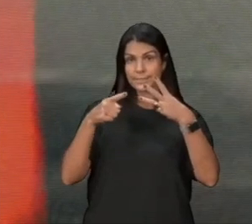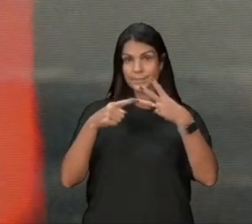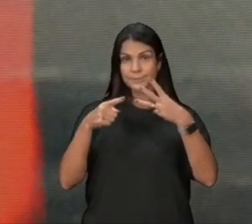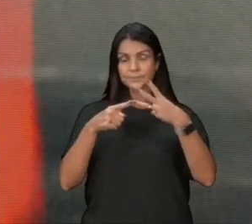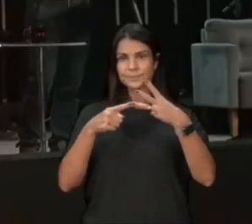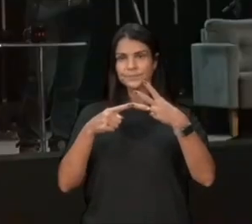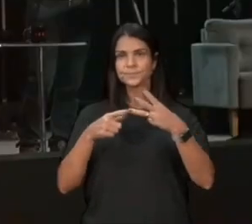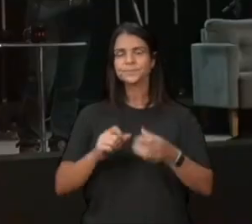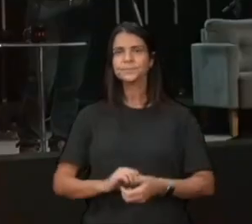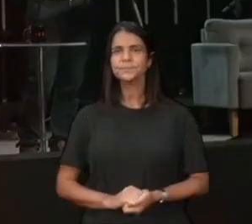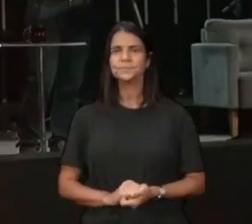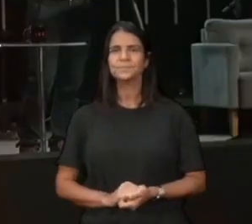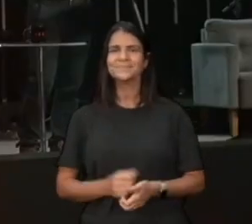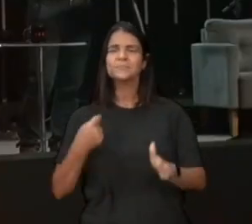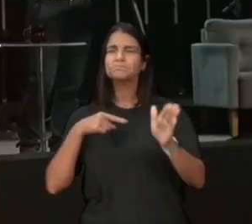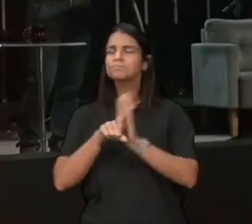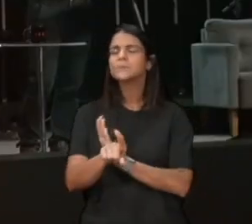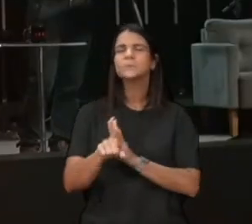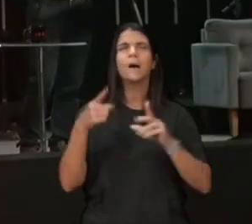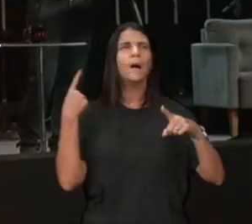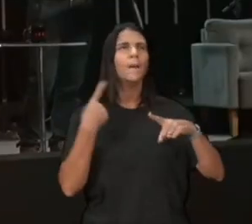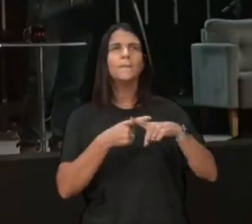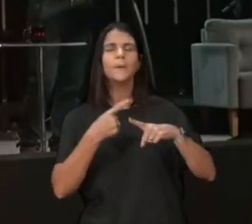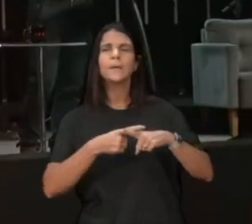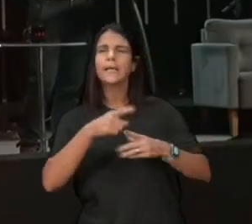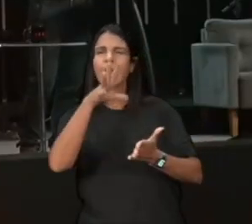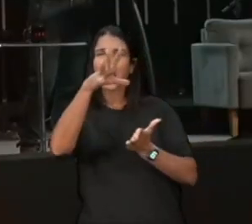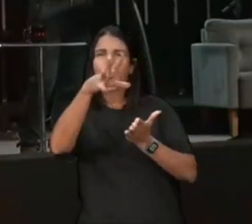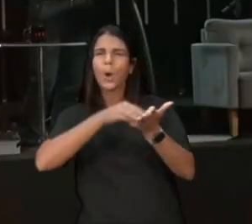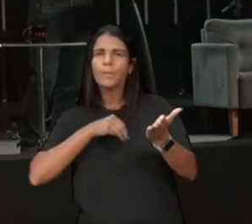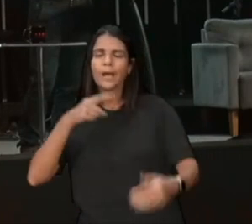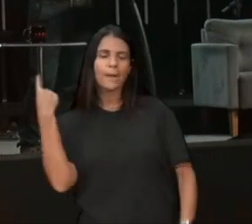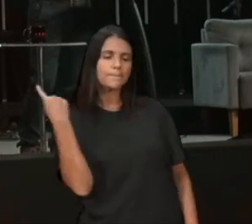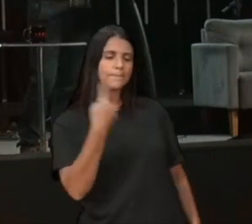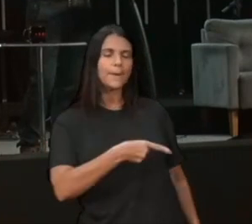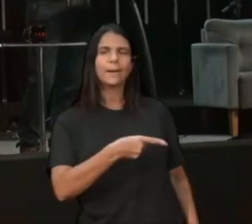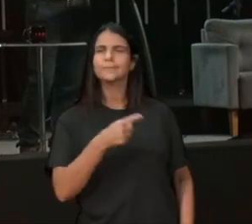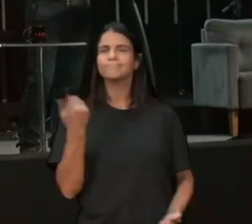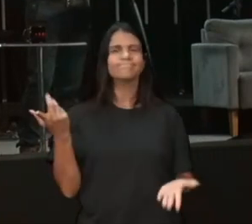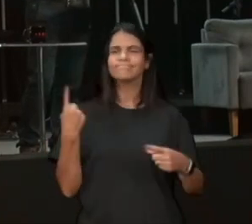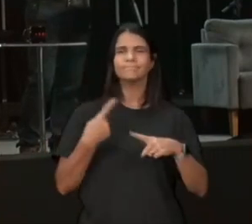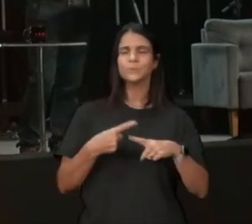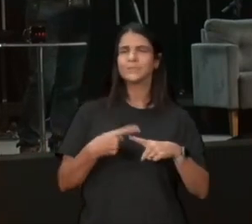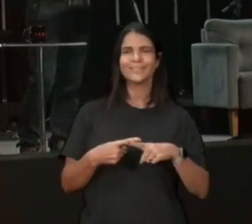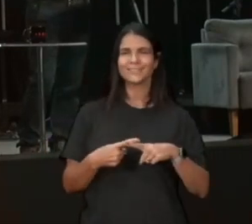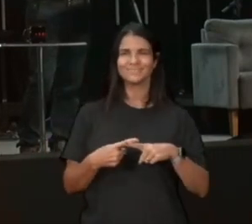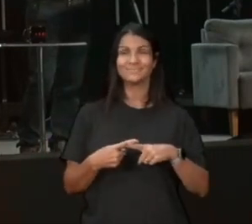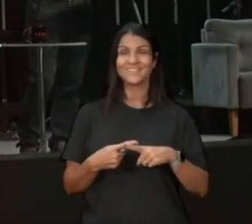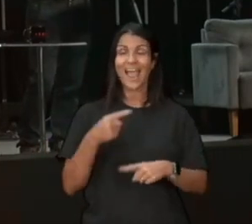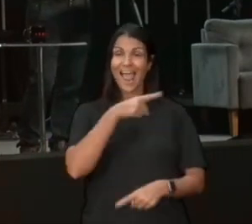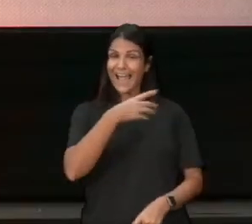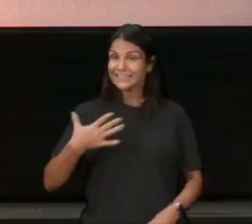por que a gente tem que imitar, este homem, porque ele mantém a ternura, independente, da dureza da vida, porque ele